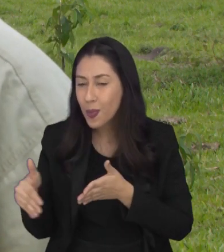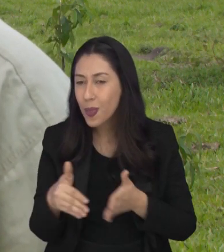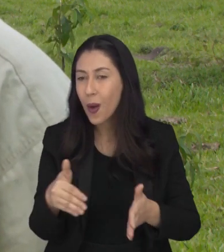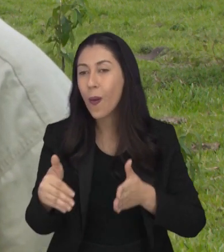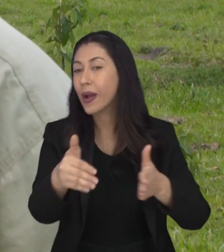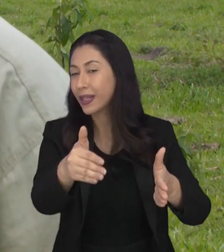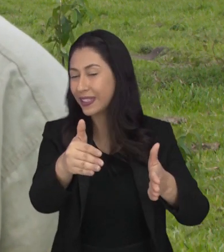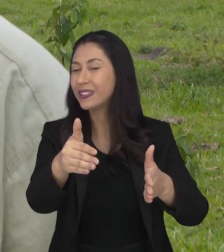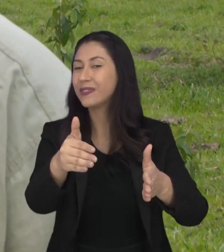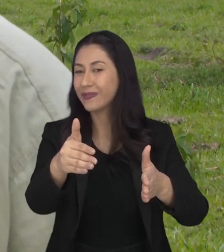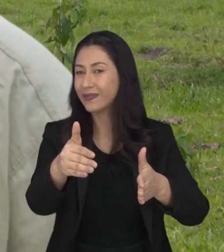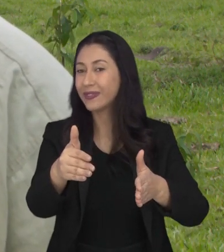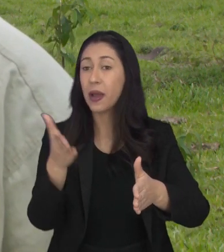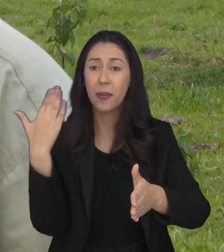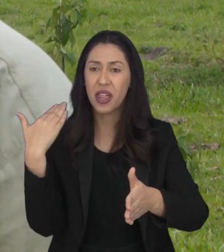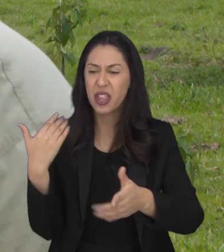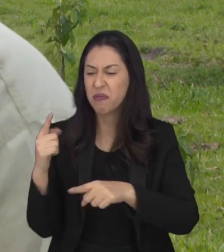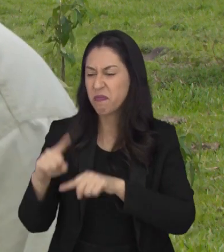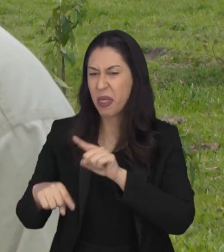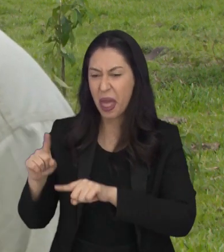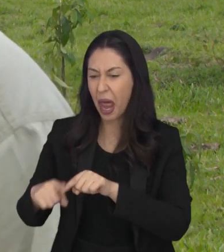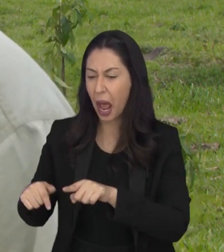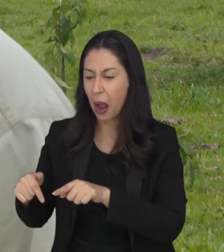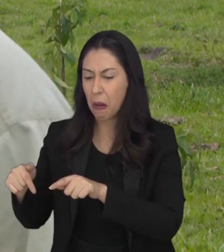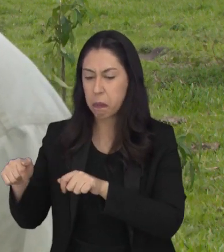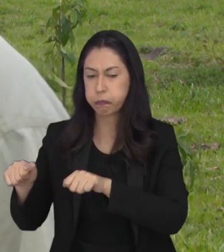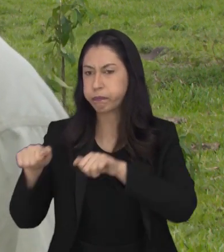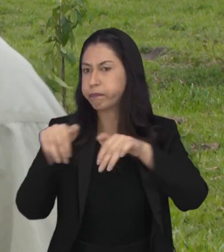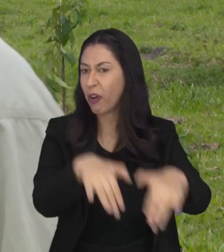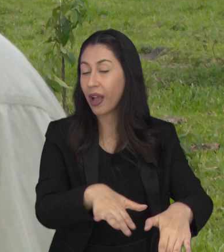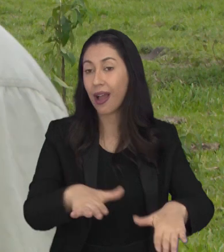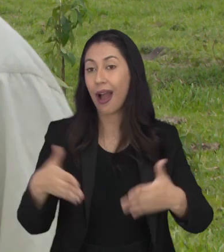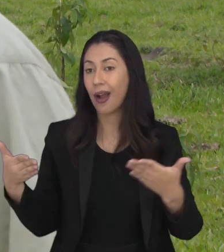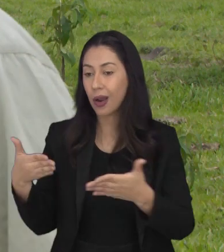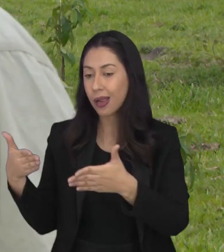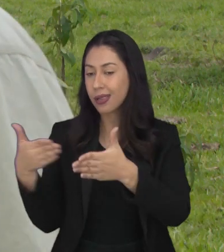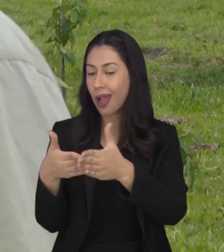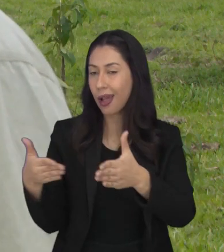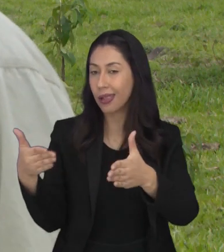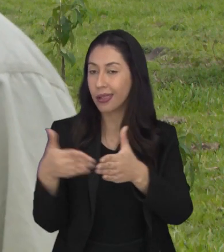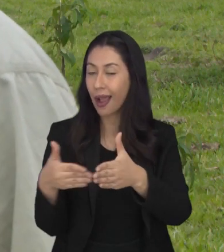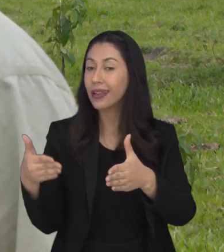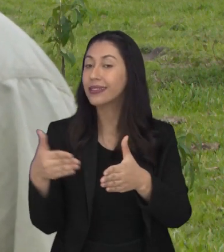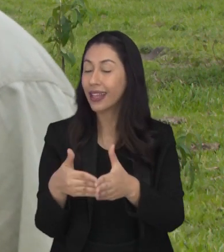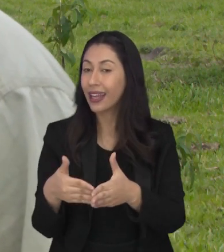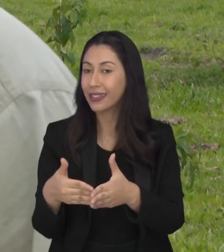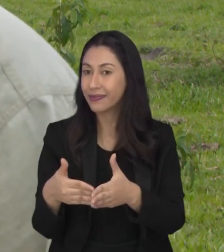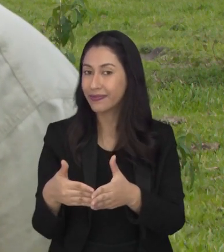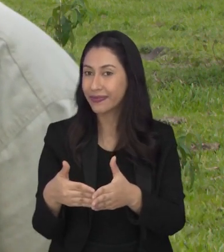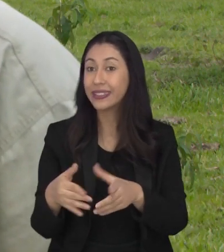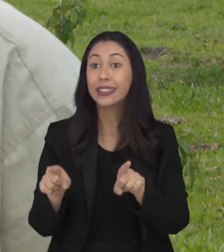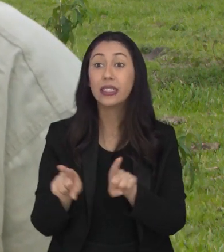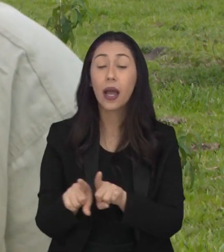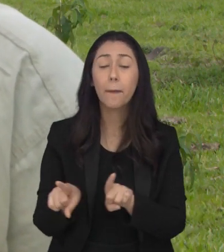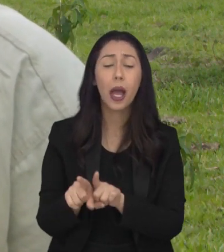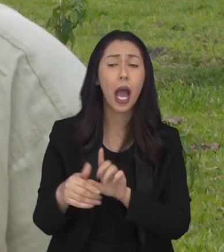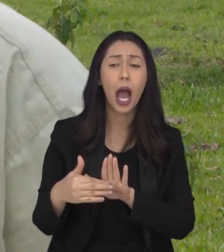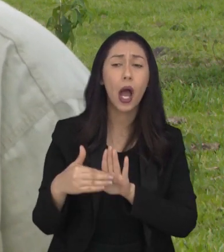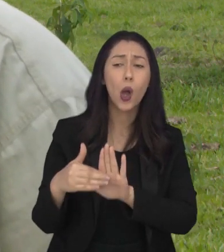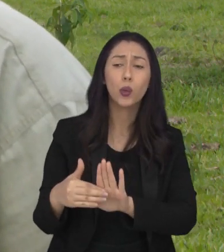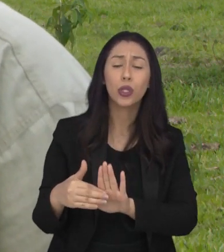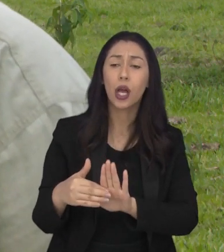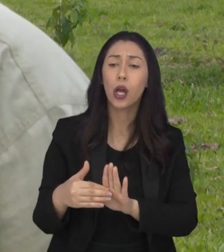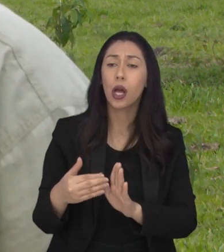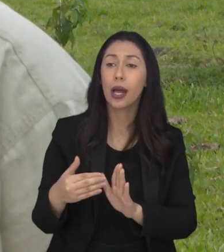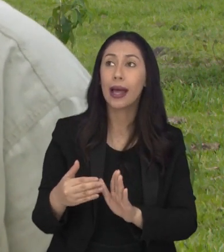daqui e iriam para esse rio e automaticamente para o Rio Paraíba ir para as cidades ajusantes do Rio Paraíba. Ele vai ajudar